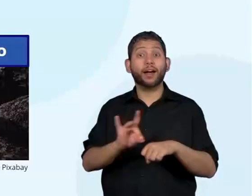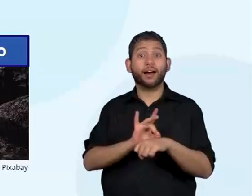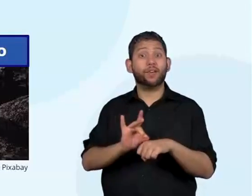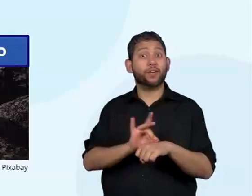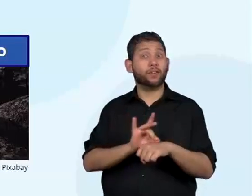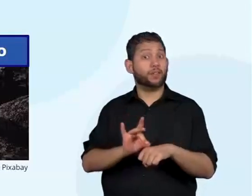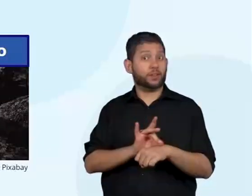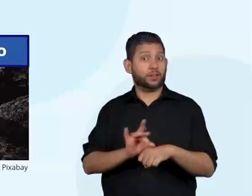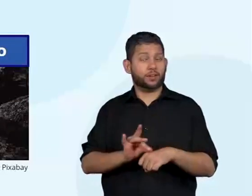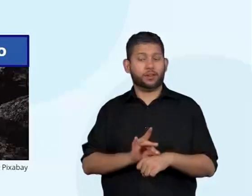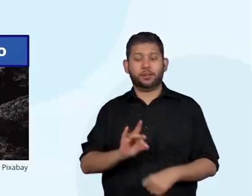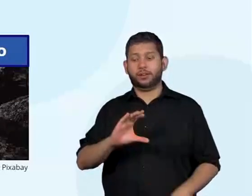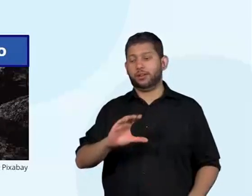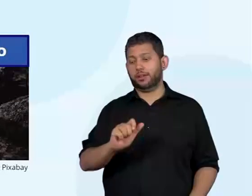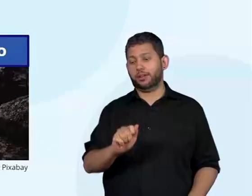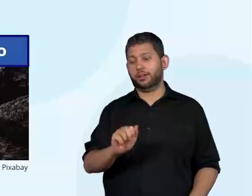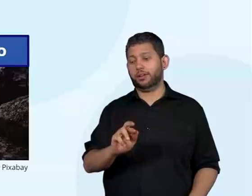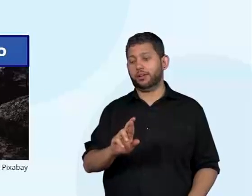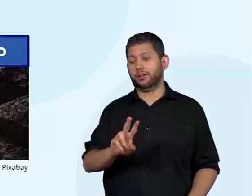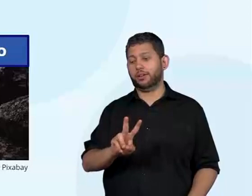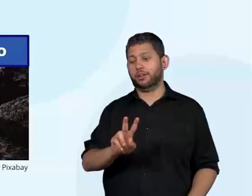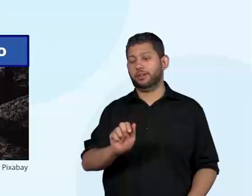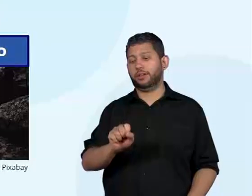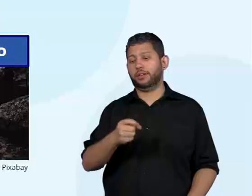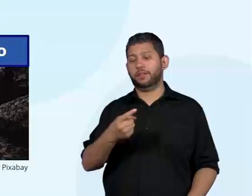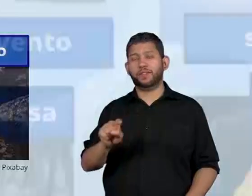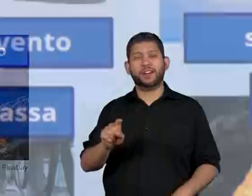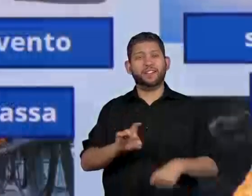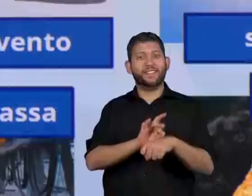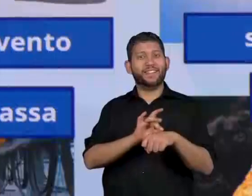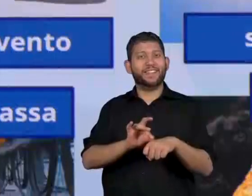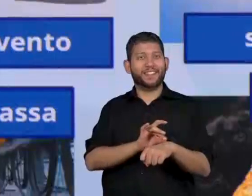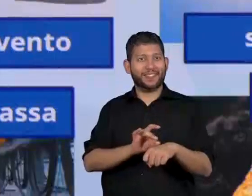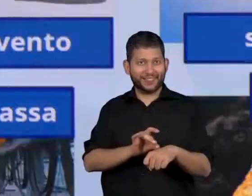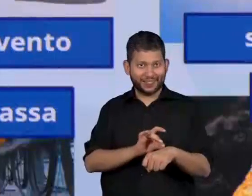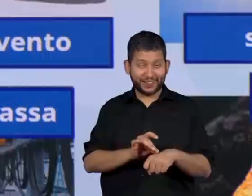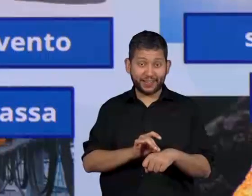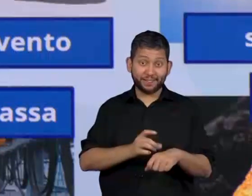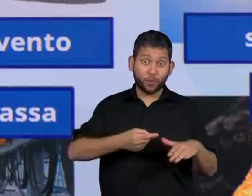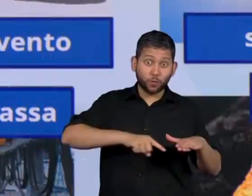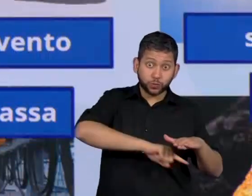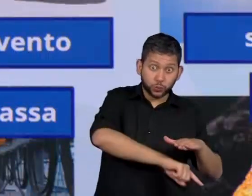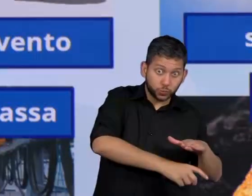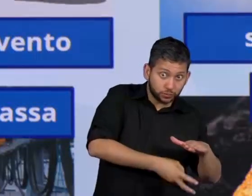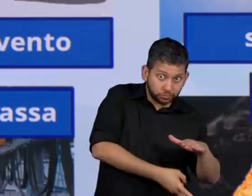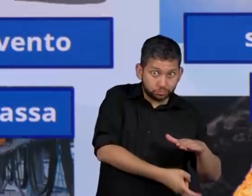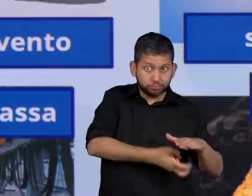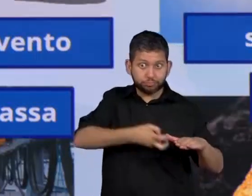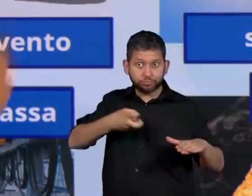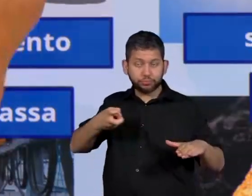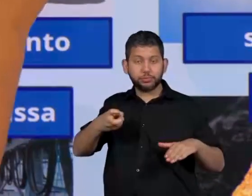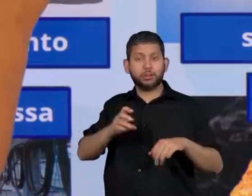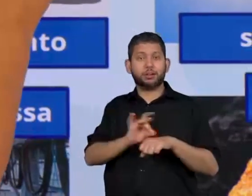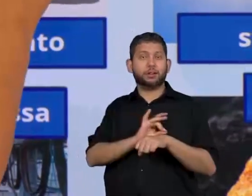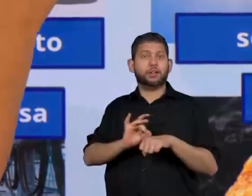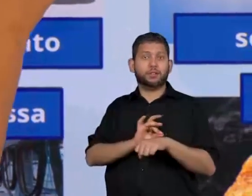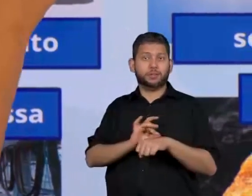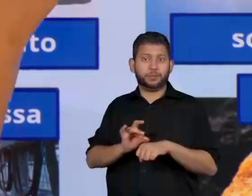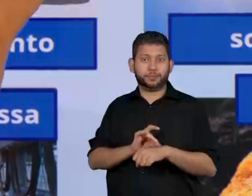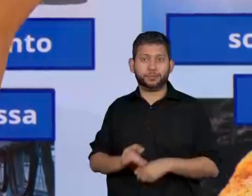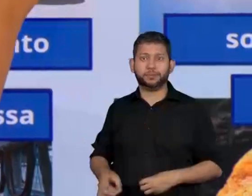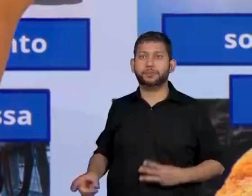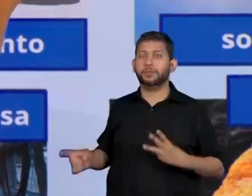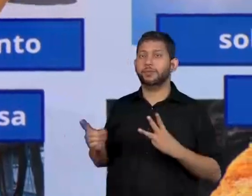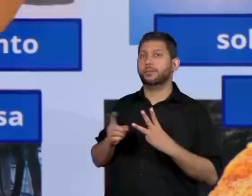uma mina de carvão com um carrinho cheinho de carvão já triturado. Número